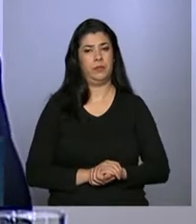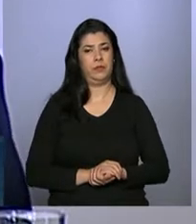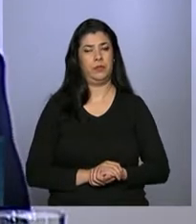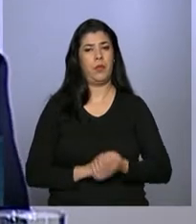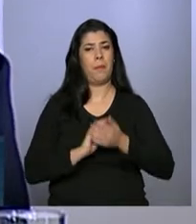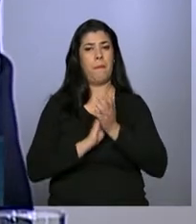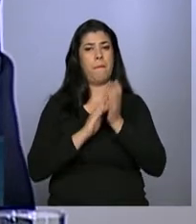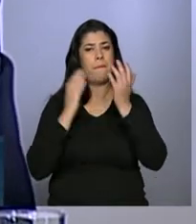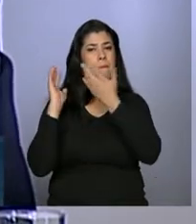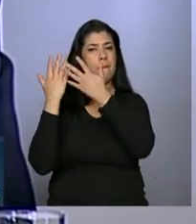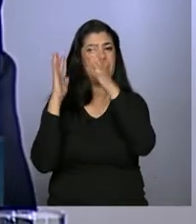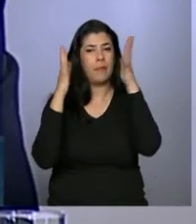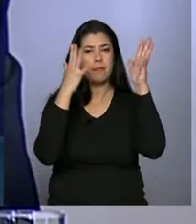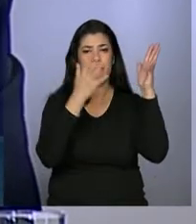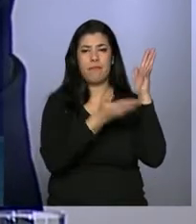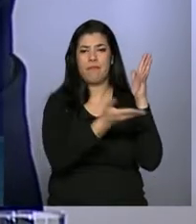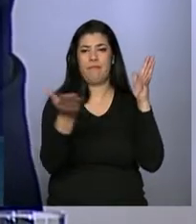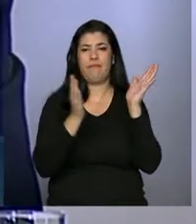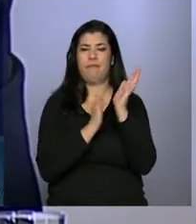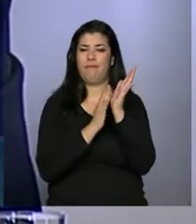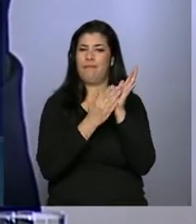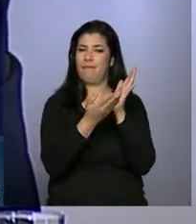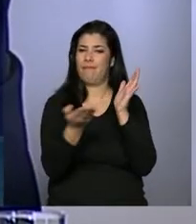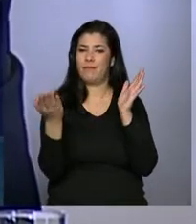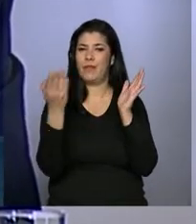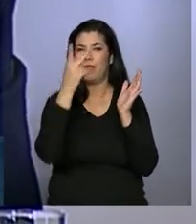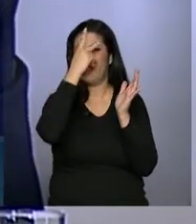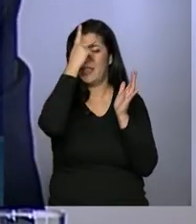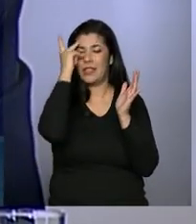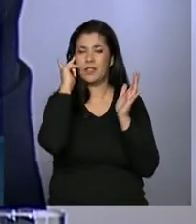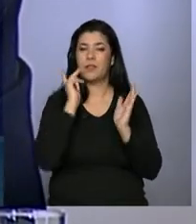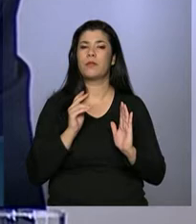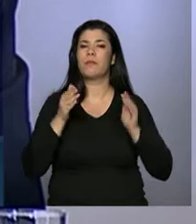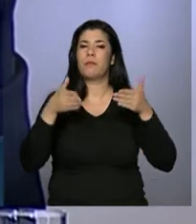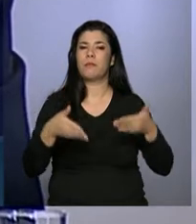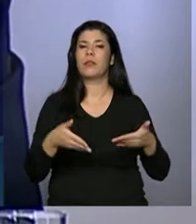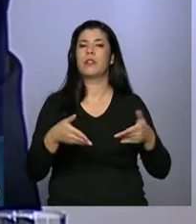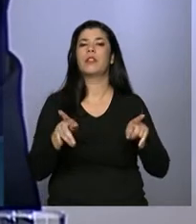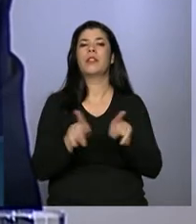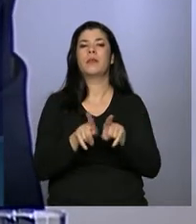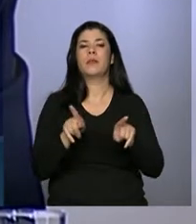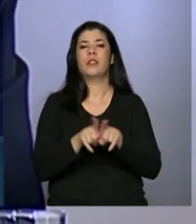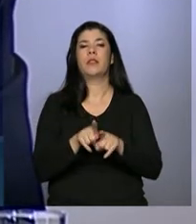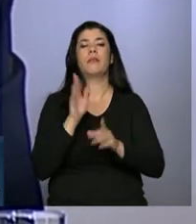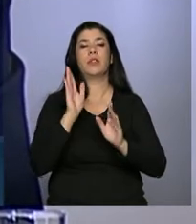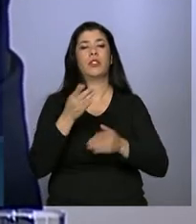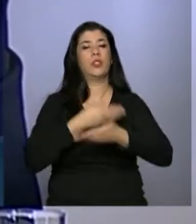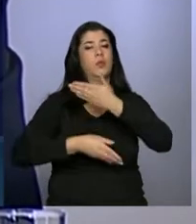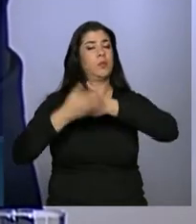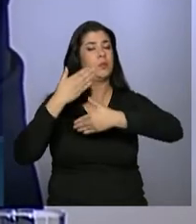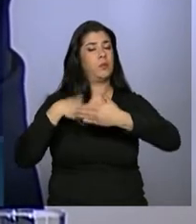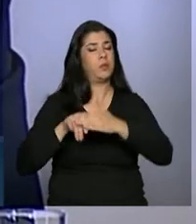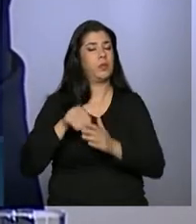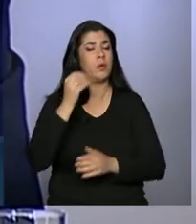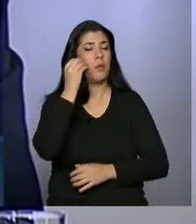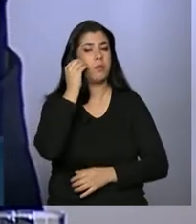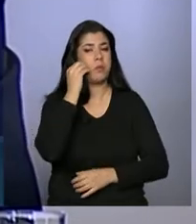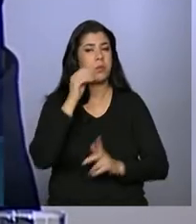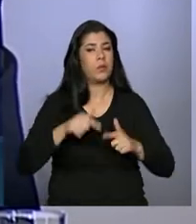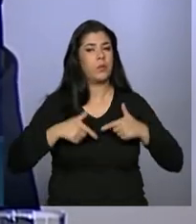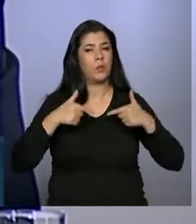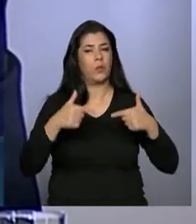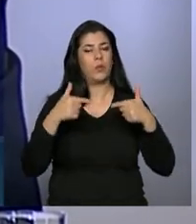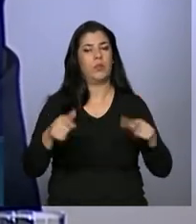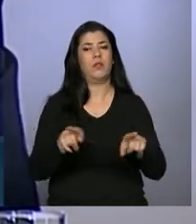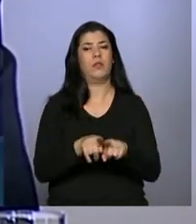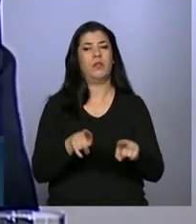Parabéns a todos os que participam e participaram de algum momento desta luta